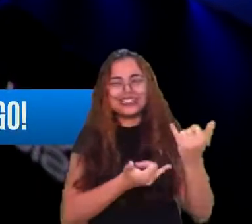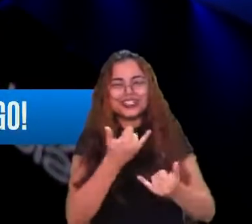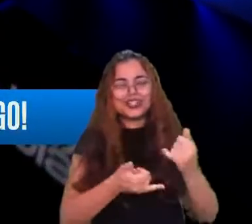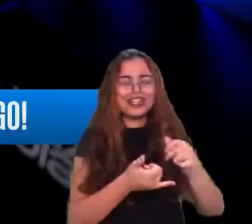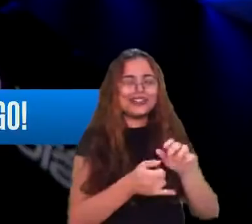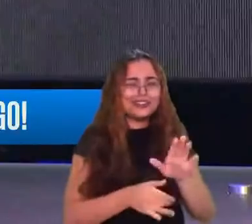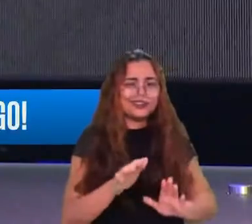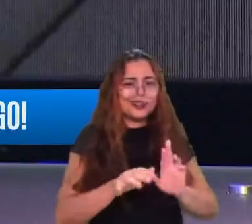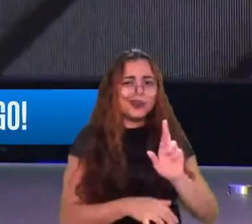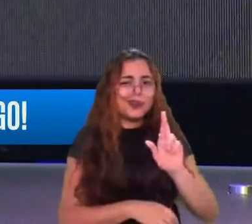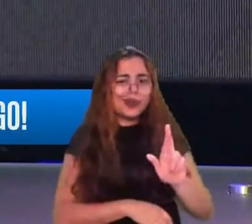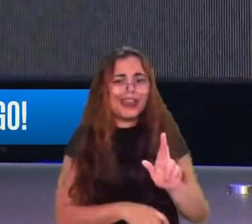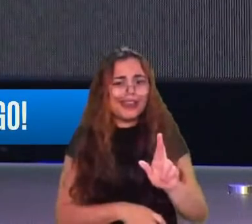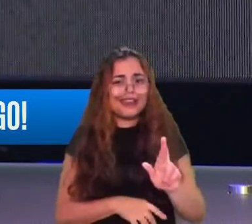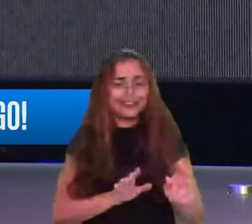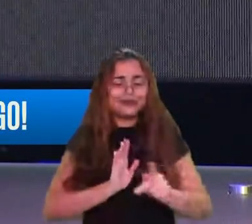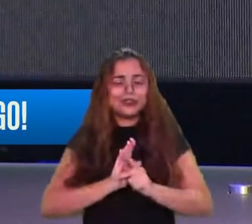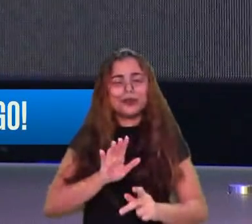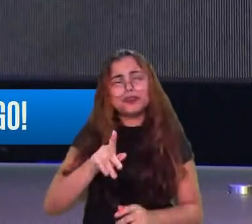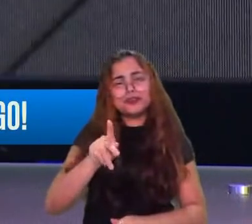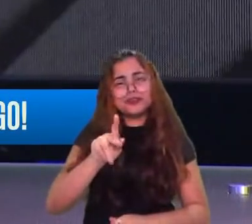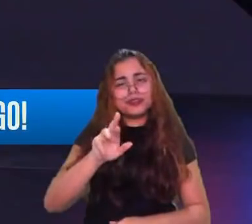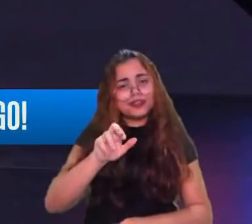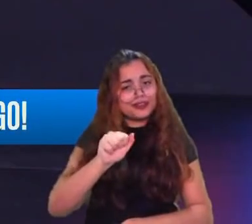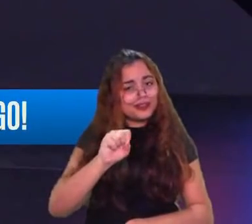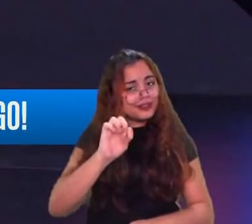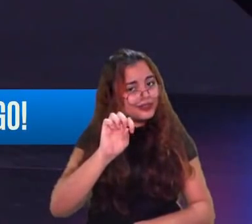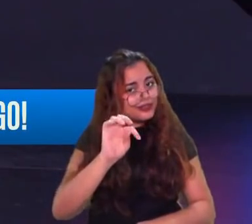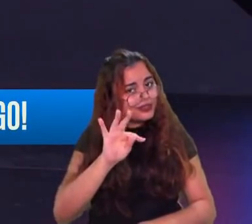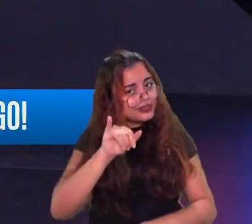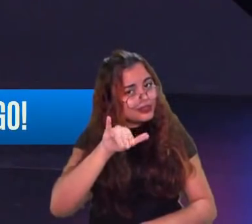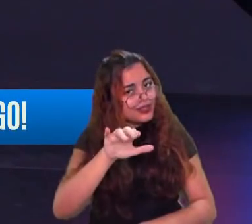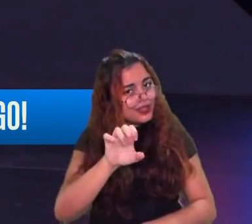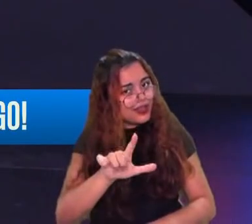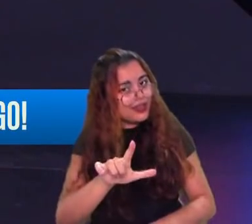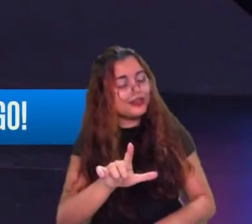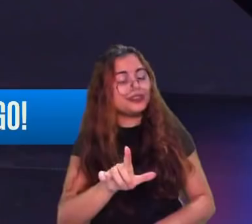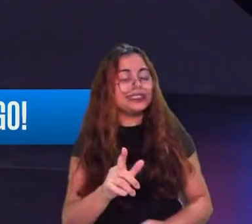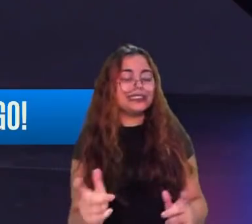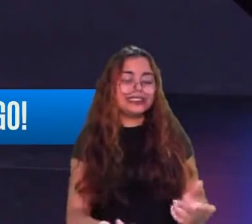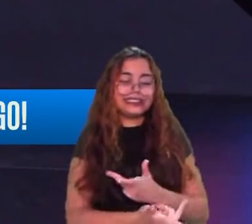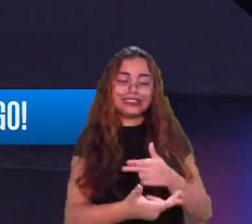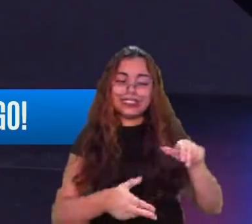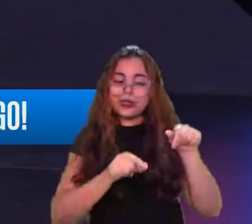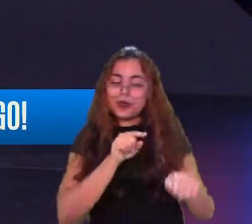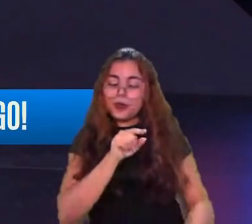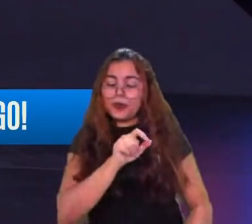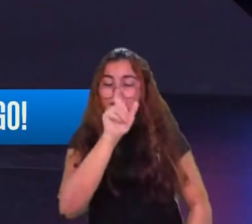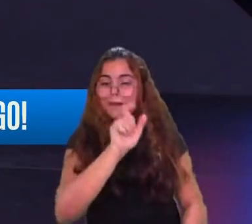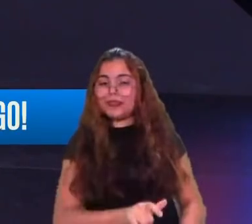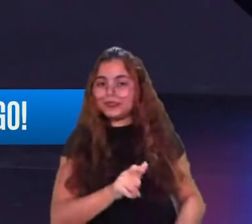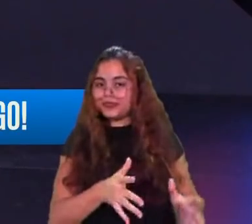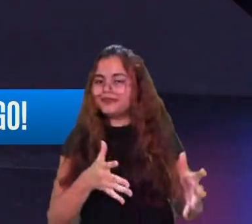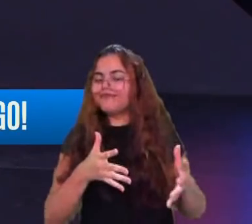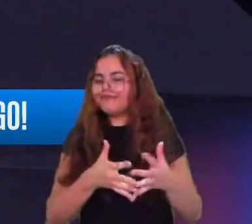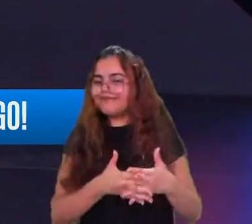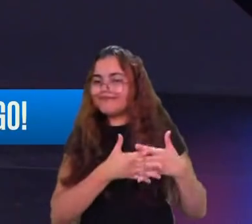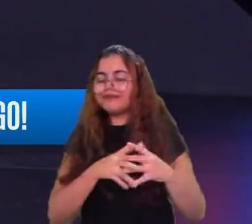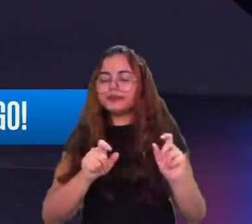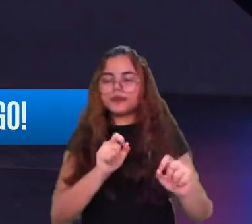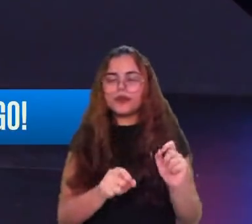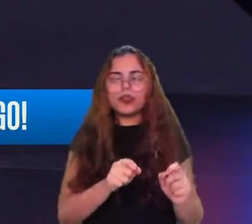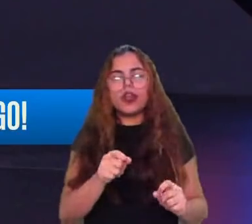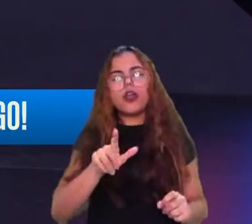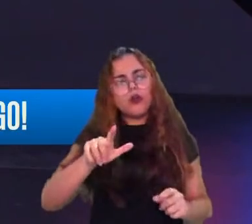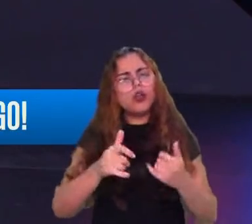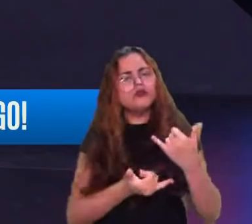outra coisa. O Crashão, Takechão? O cara, ele se complica, né? Mas foi assim, foi um jogo muito bom da Liberty, a gente viu uma movimentação do Oz muito